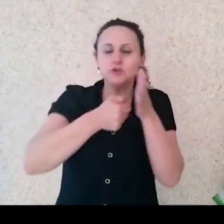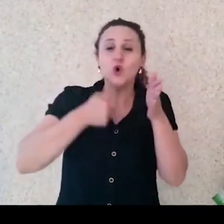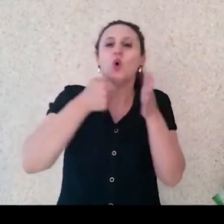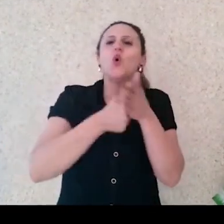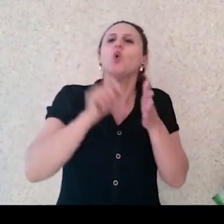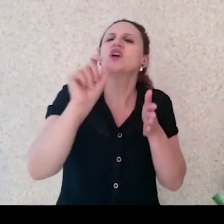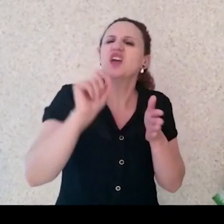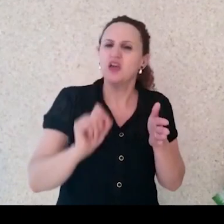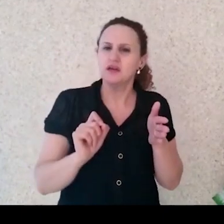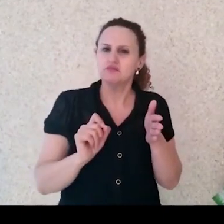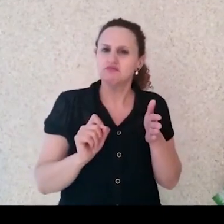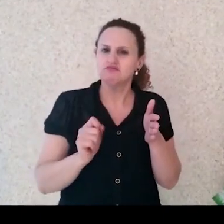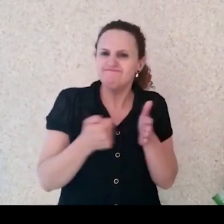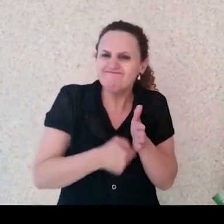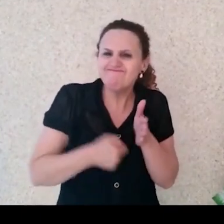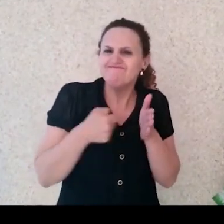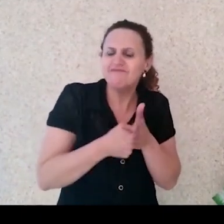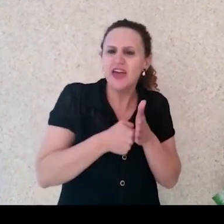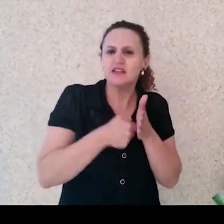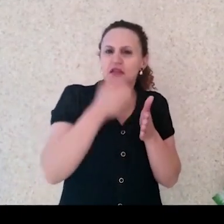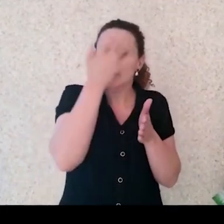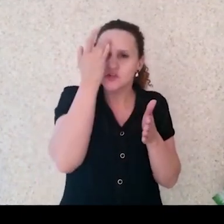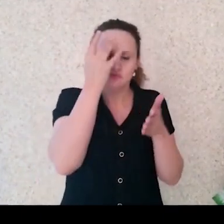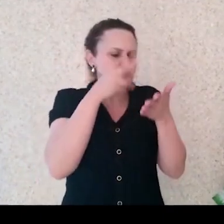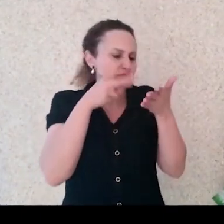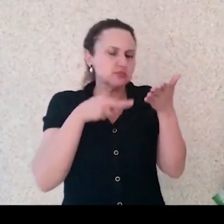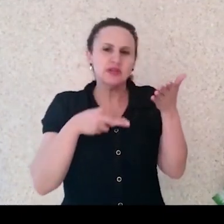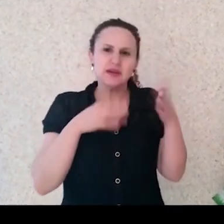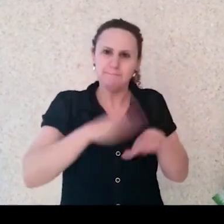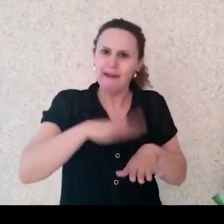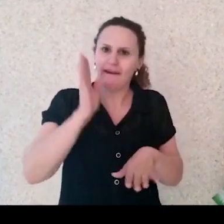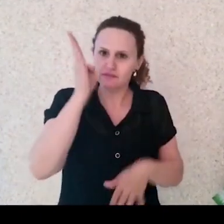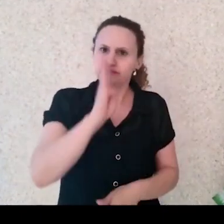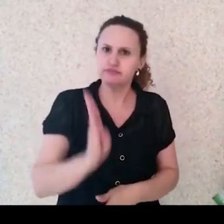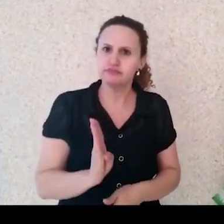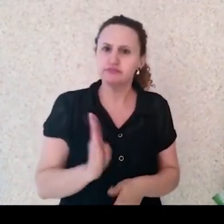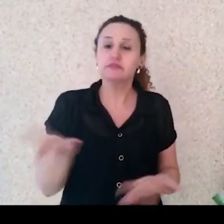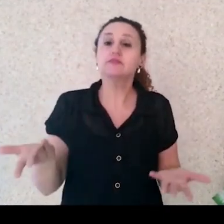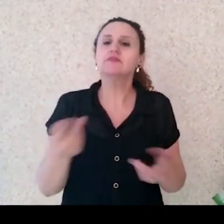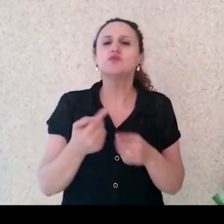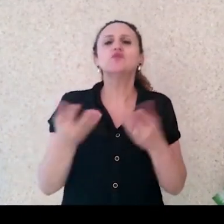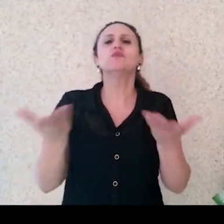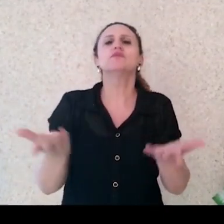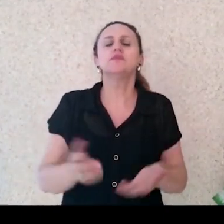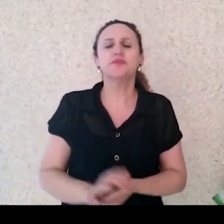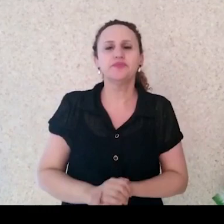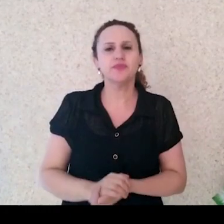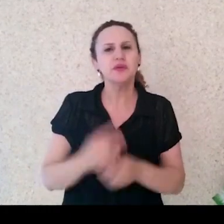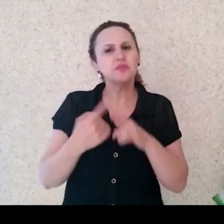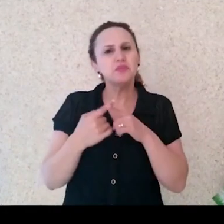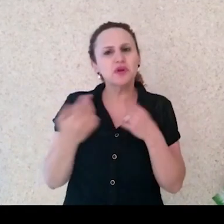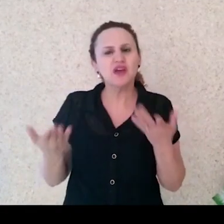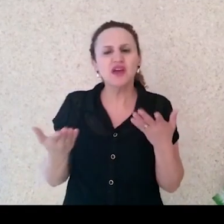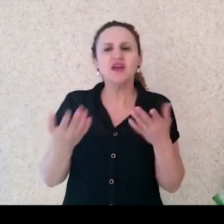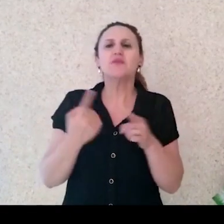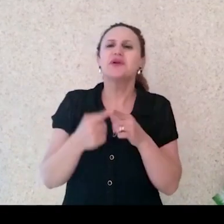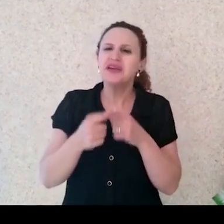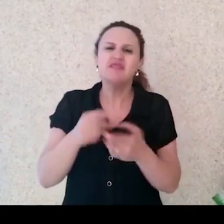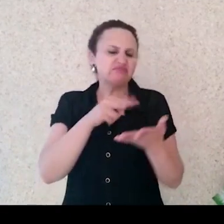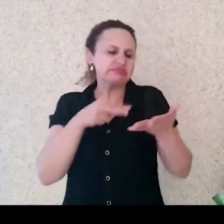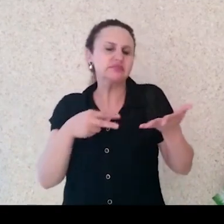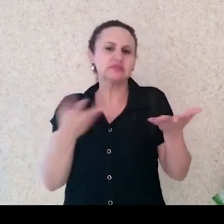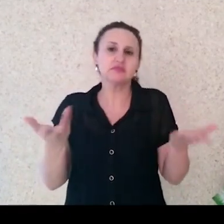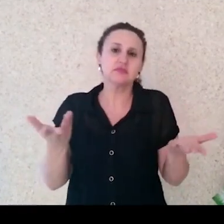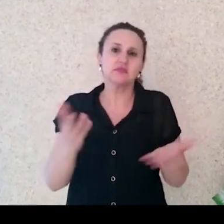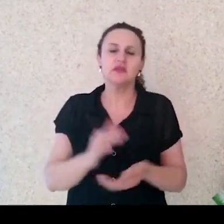pessoas de lerem mais no Brasil. Quando a gente pergunta, né, de uma maneira geral, nessa pesquisa, por que as pessoas não leem, elas vão